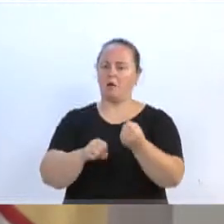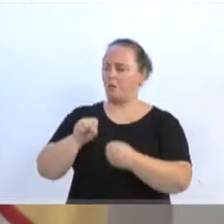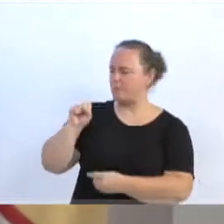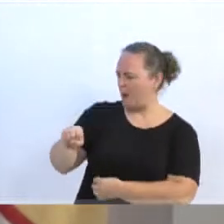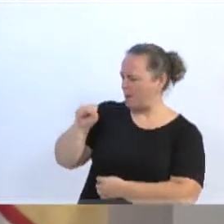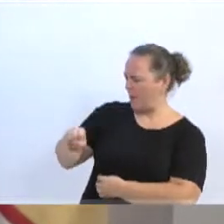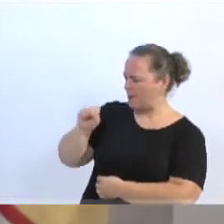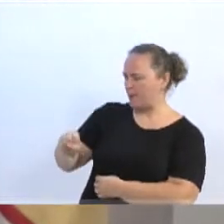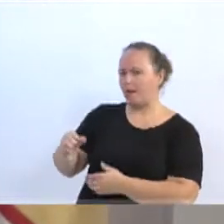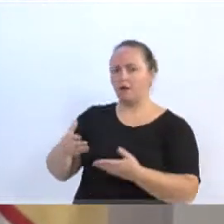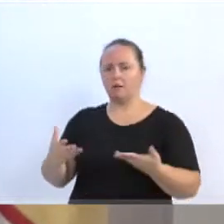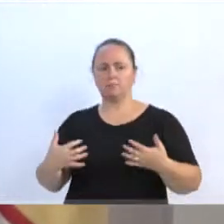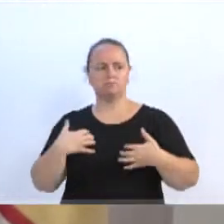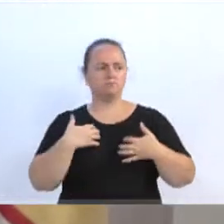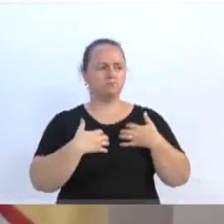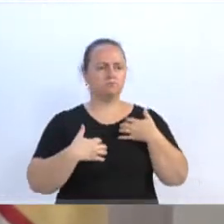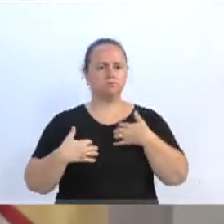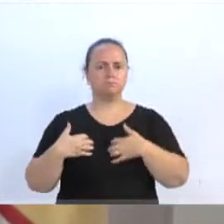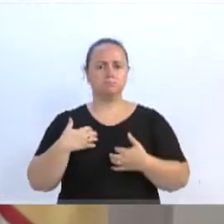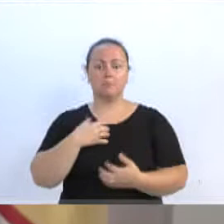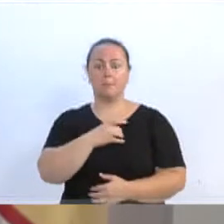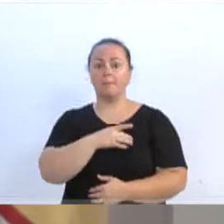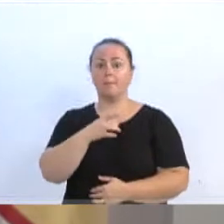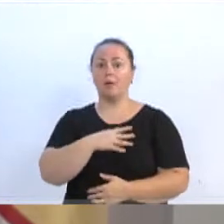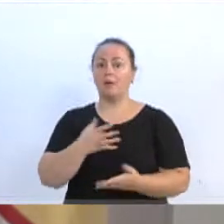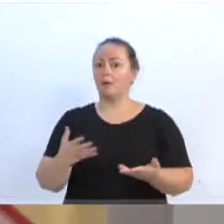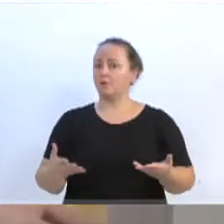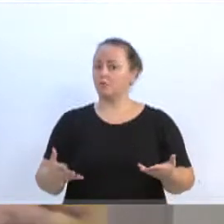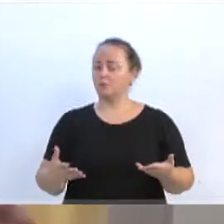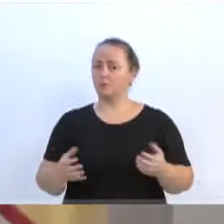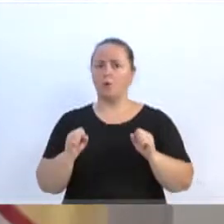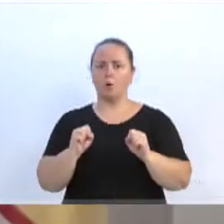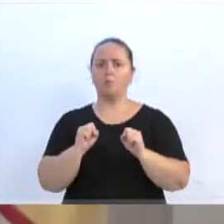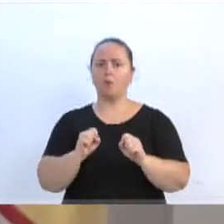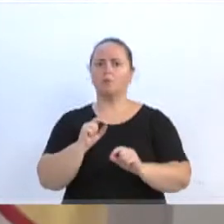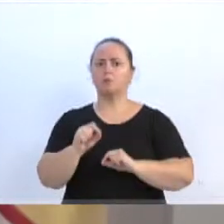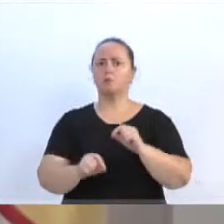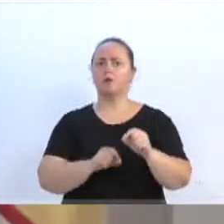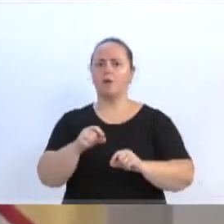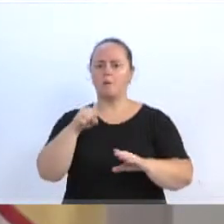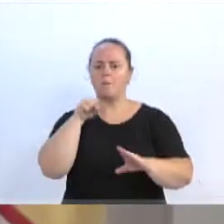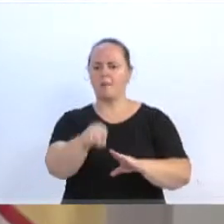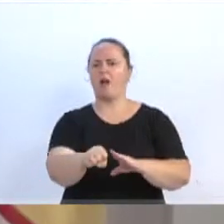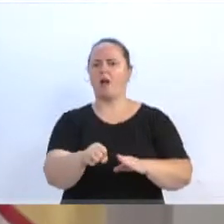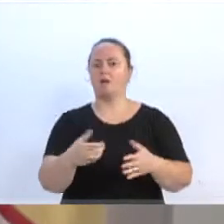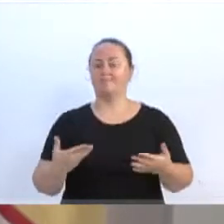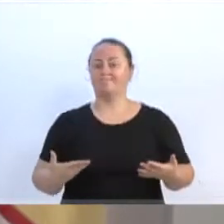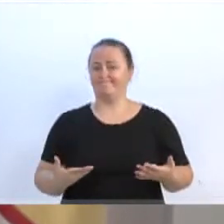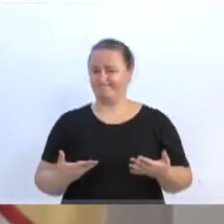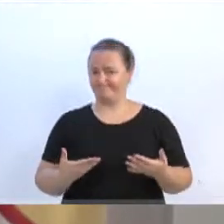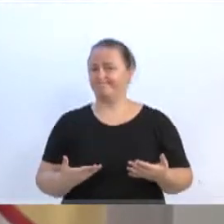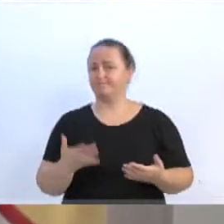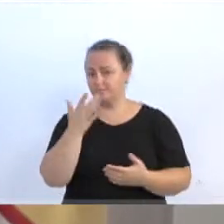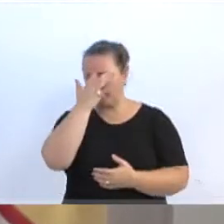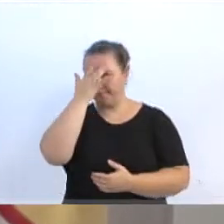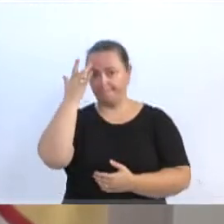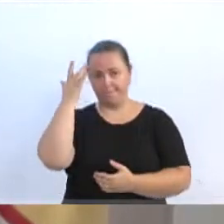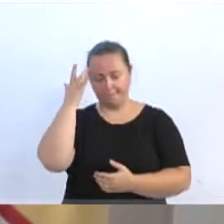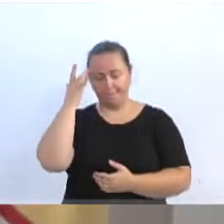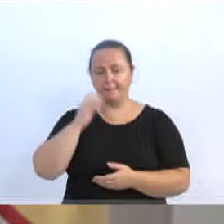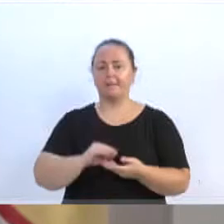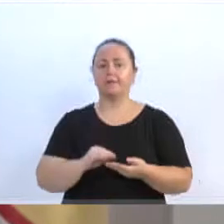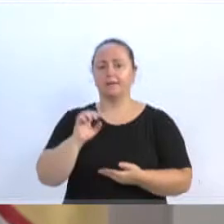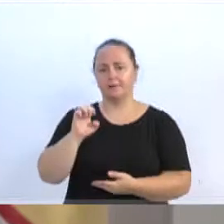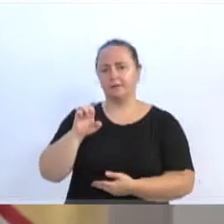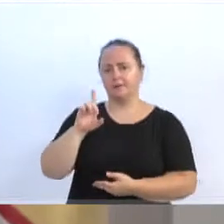ocasionar até um certo receio, medo. Hoje está batendo no vidro, daqui a pouco pode fazer qualquer outra coisa. O Edemir, como uma pessoa educada, obviamente também não abriu o